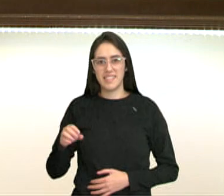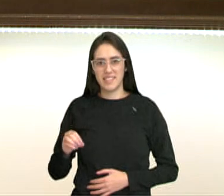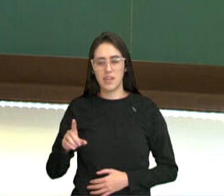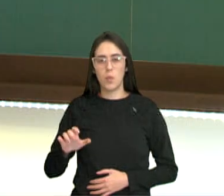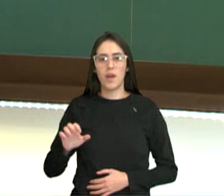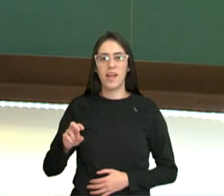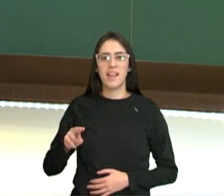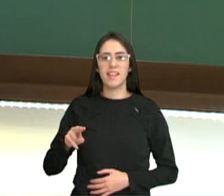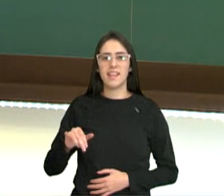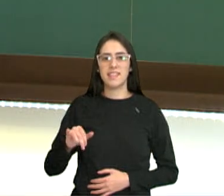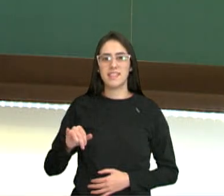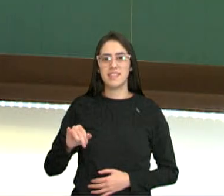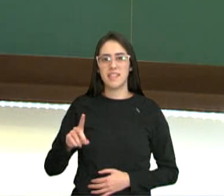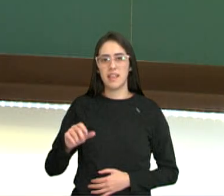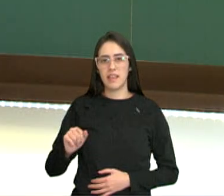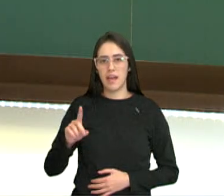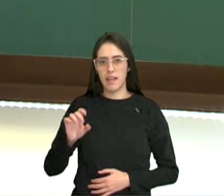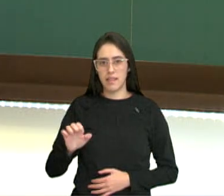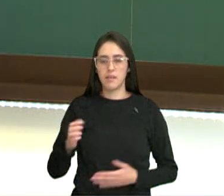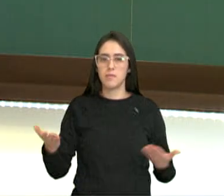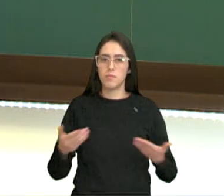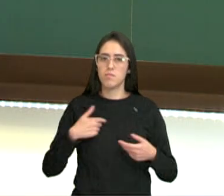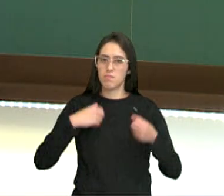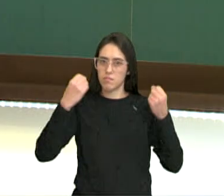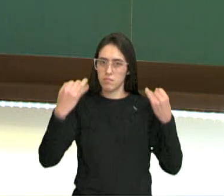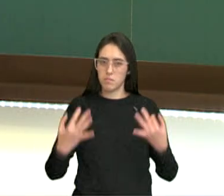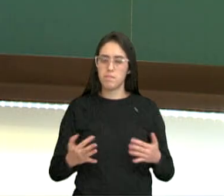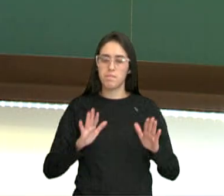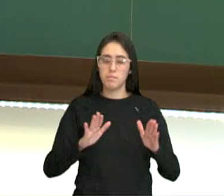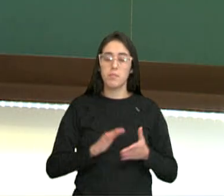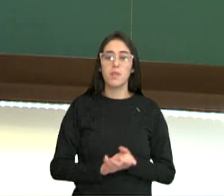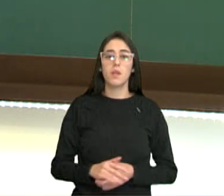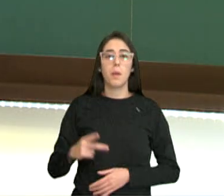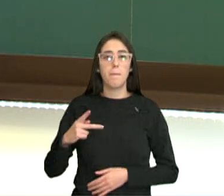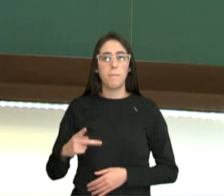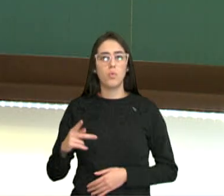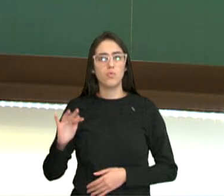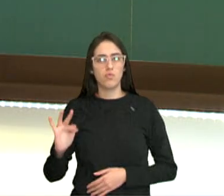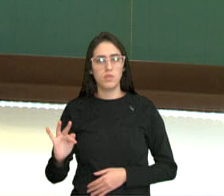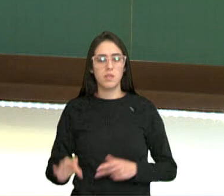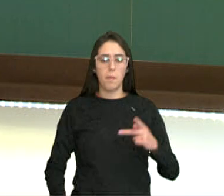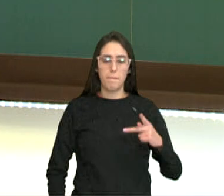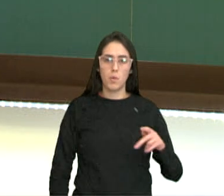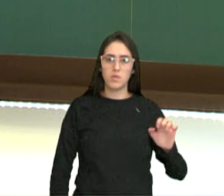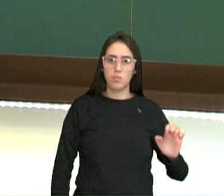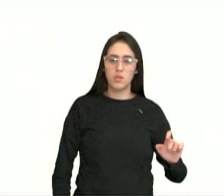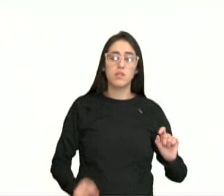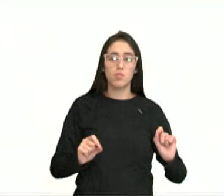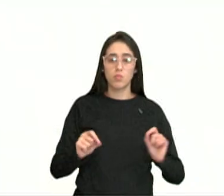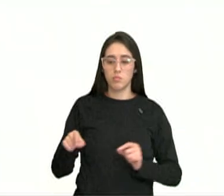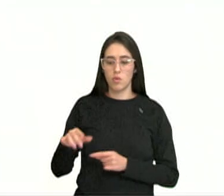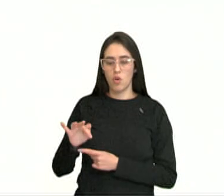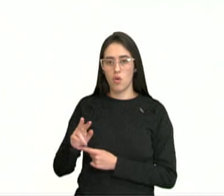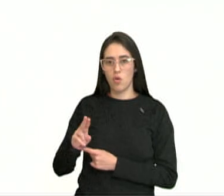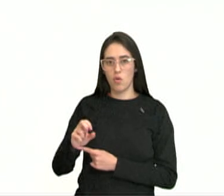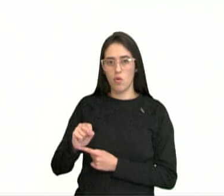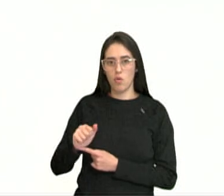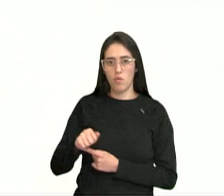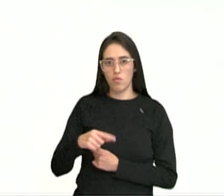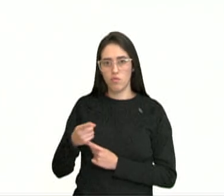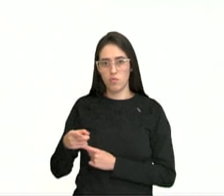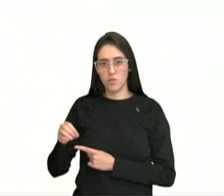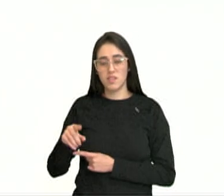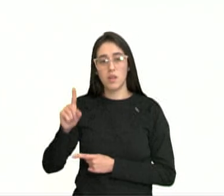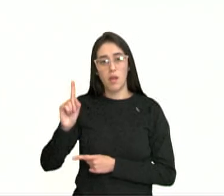Então, primeiro falando sobre ponto de fusão e ponto de ebulição. Então, o ponto de fusão é a temperatura em que ocorre o processo de